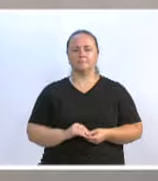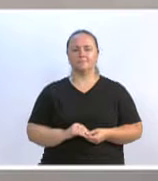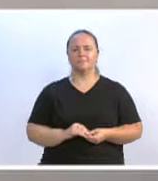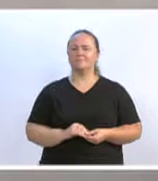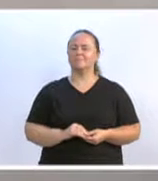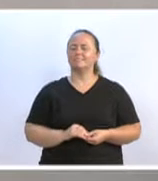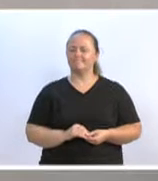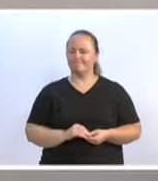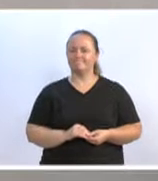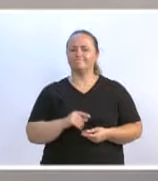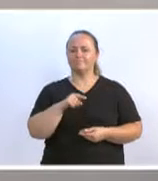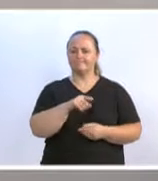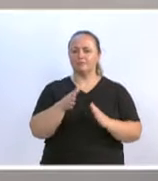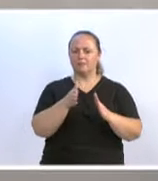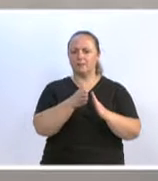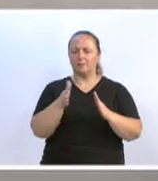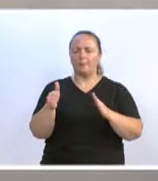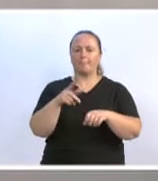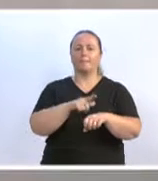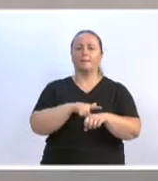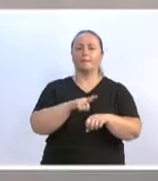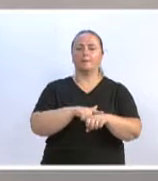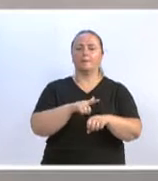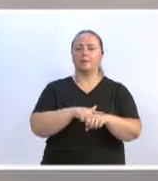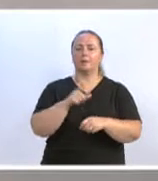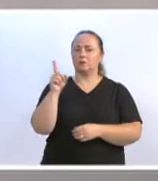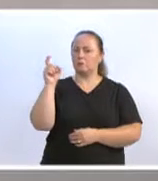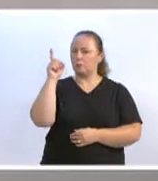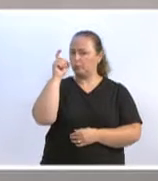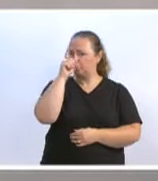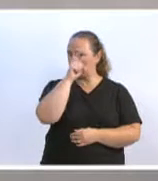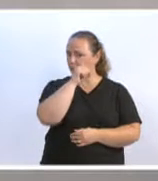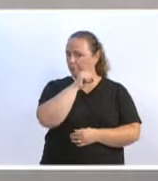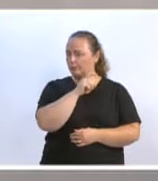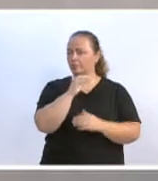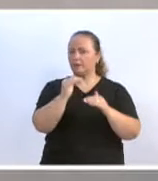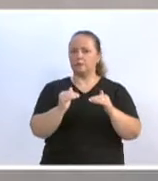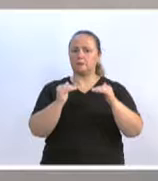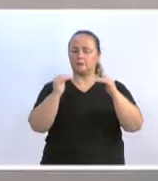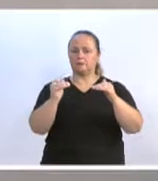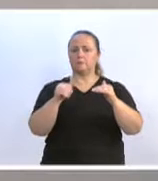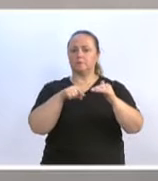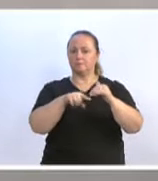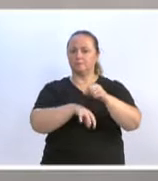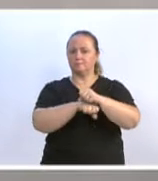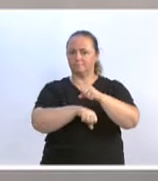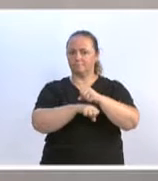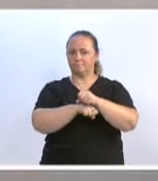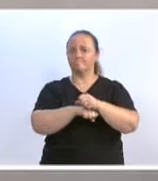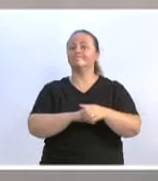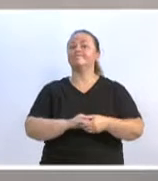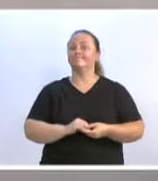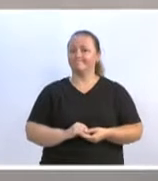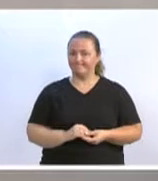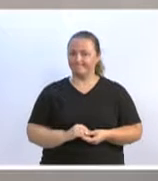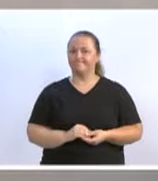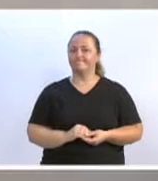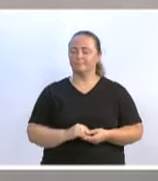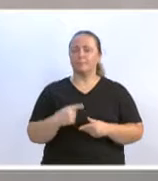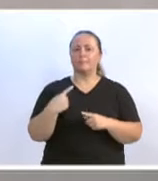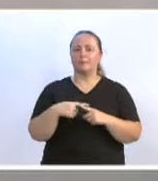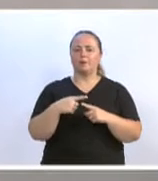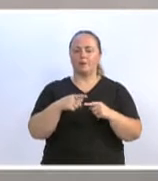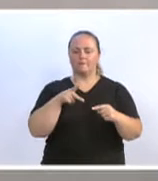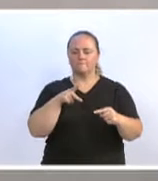mais difícil, segundo a minha análise, da autarquia em toda a sua história, que foi o rompimento do consórcio SIGA,